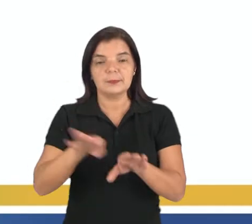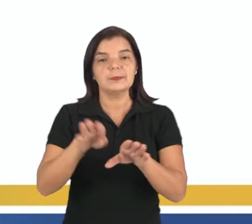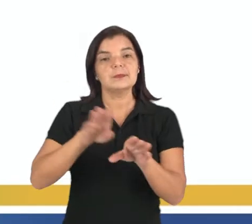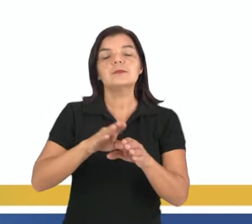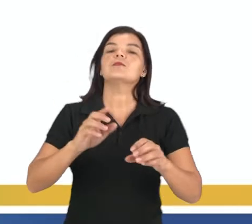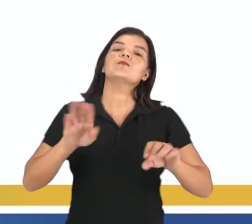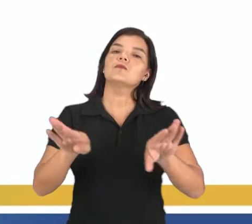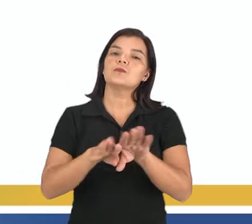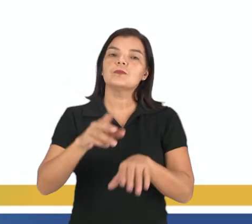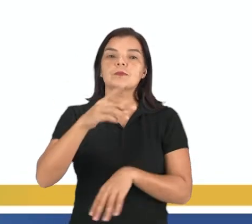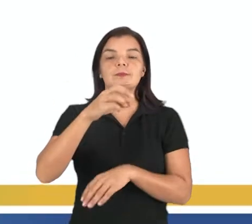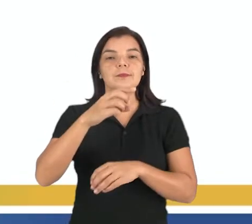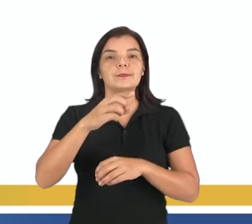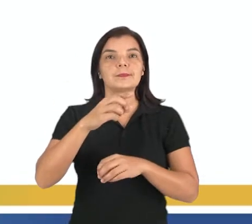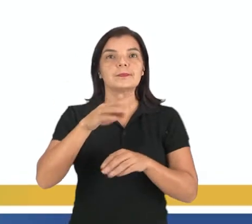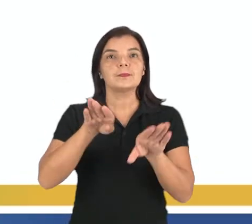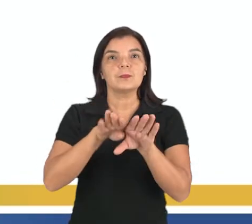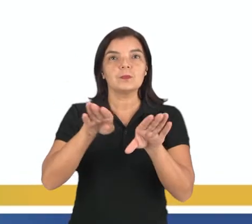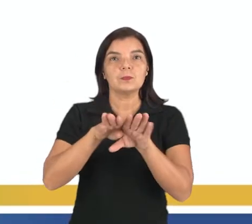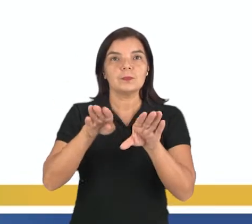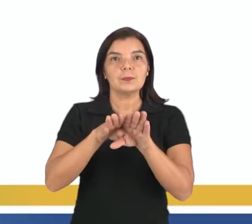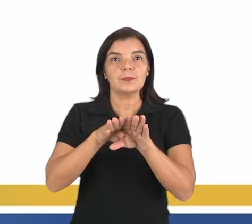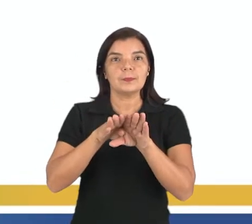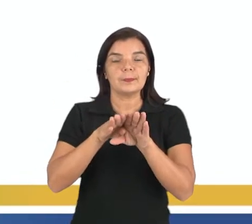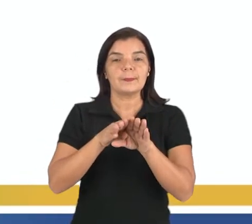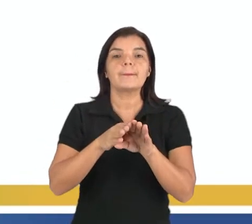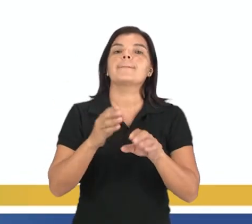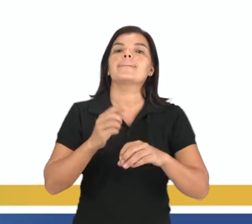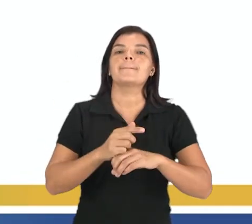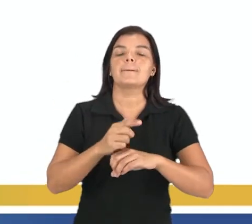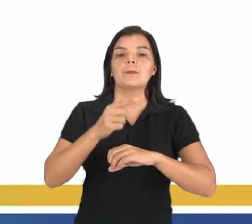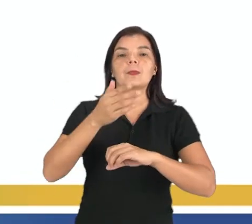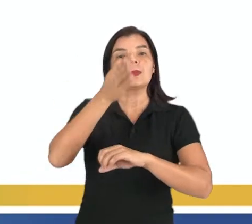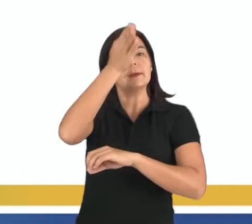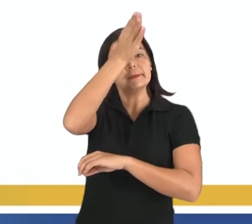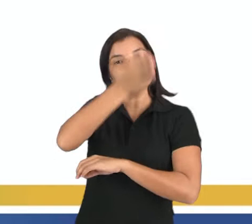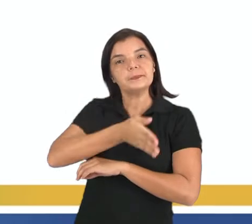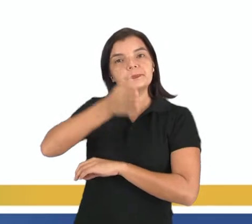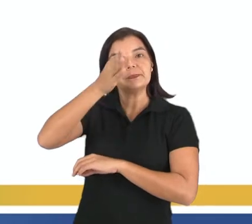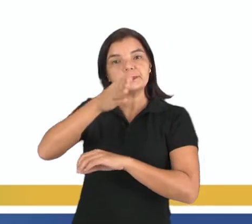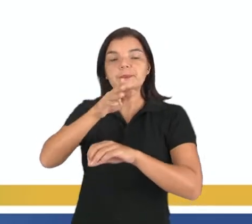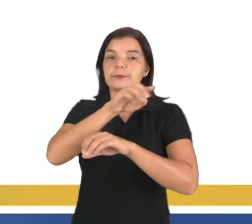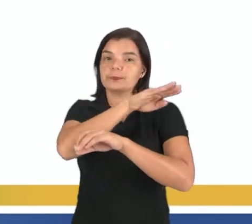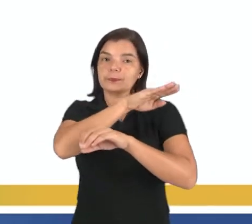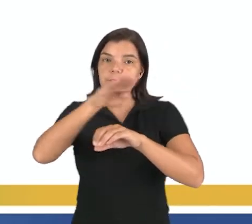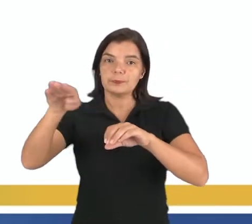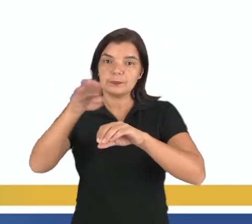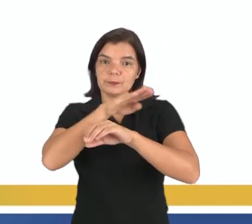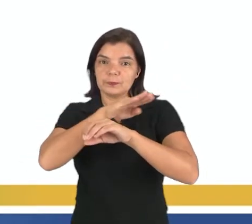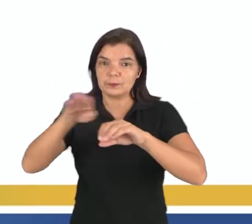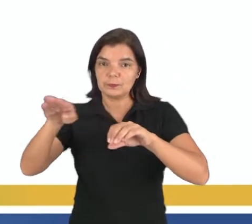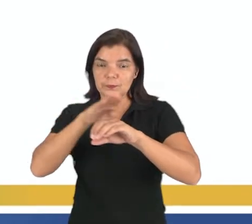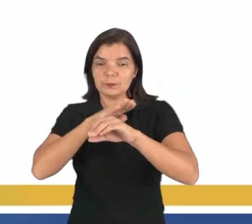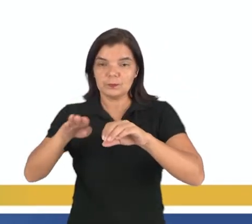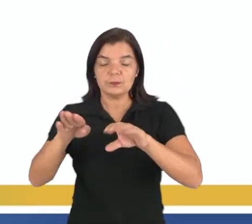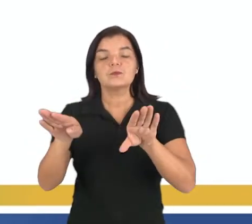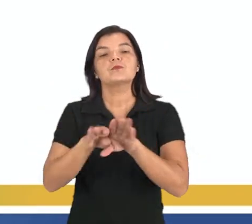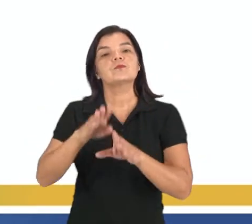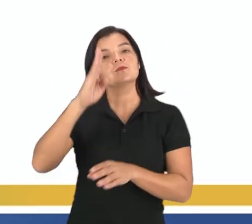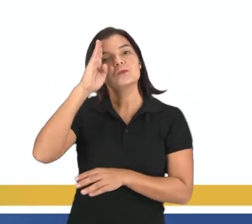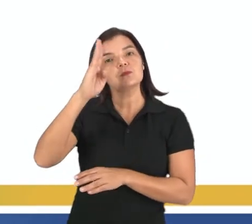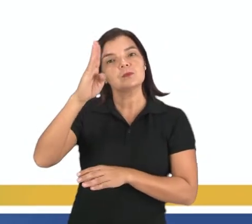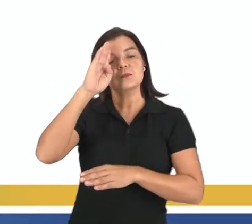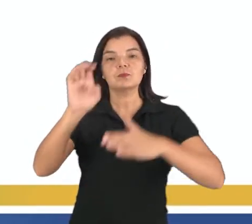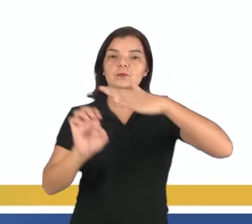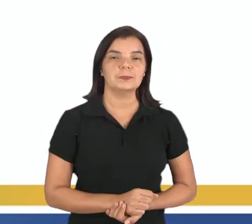paralelos são essas linhazinhas aí horizontais, ou seja, essas linhas deitadas. O principal paralelo